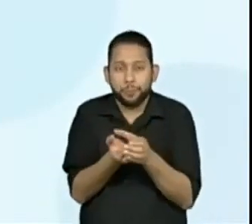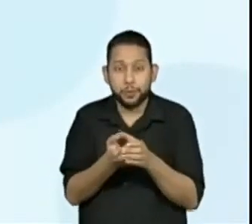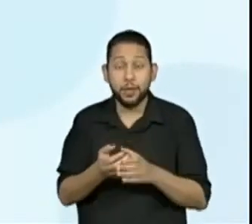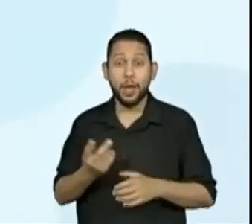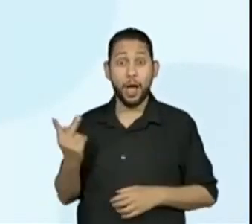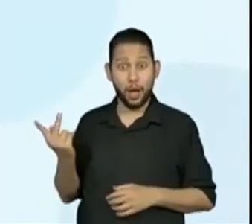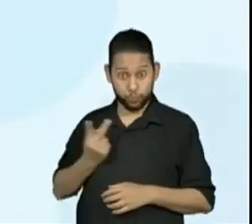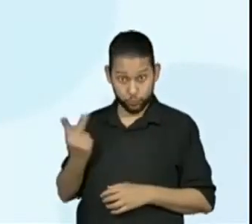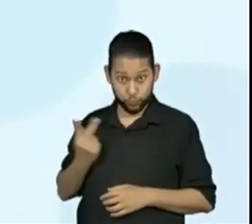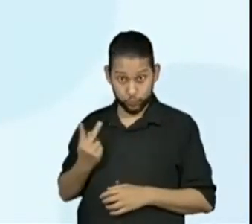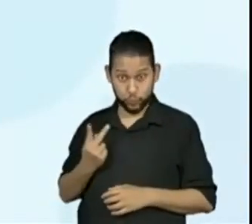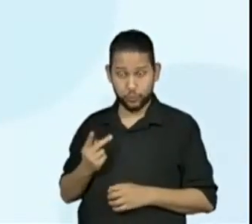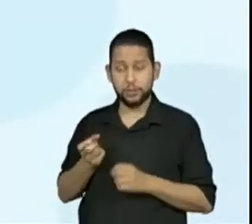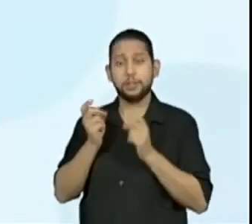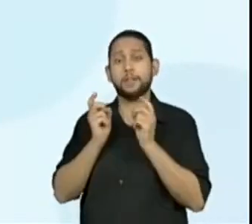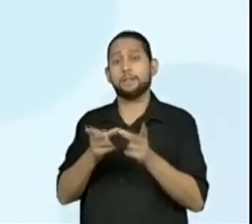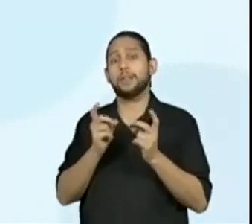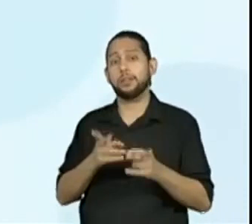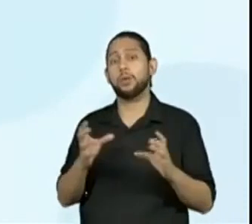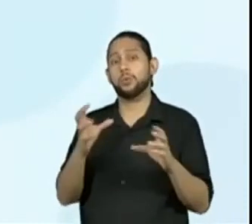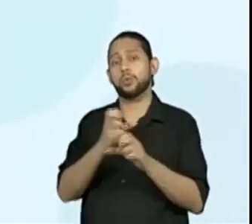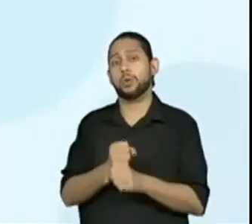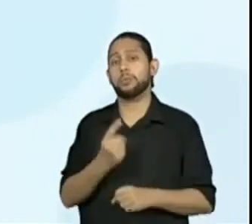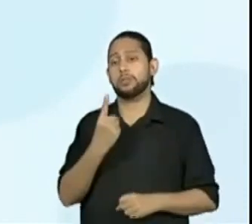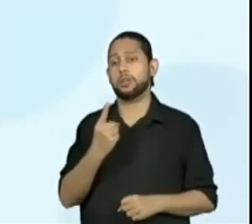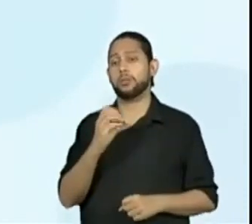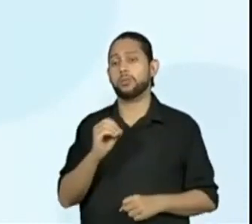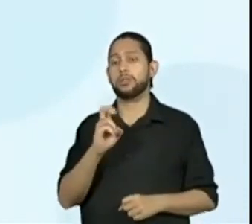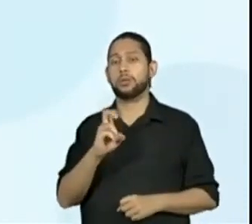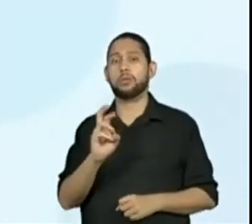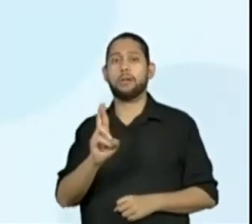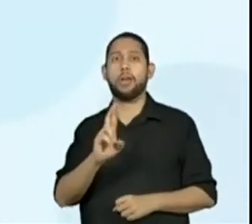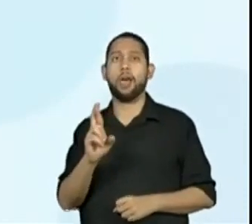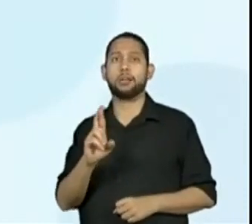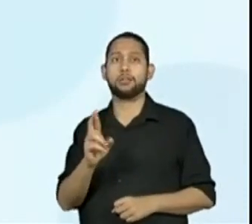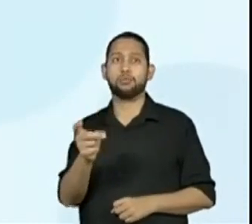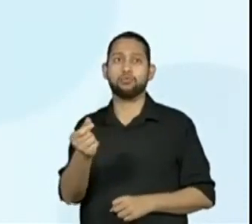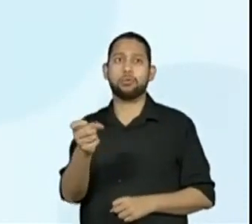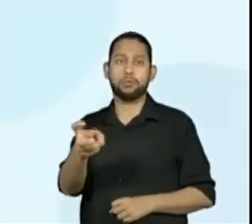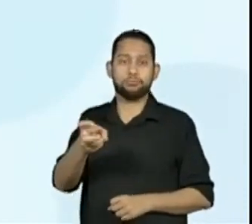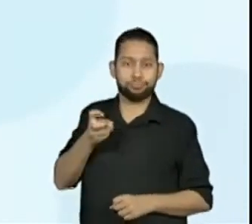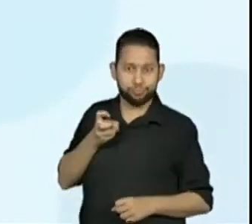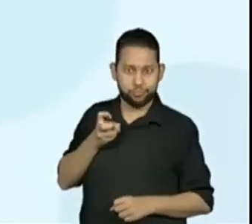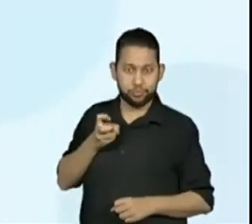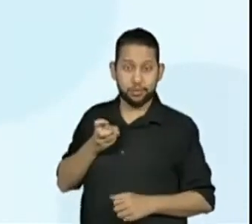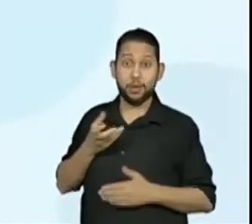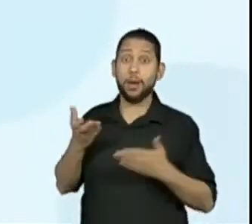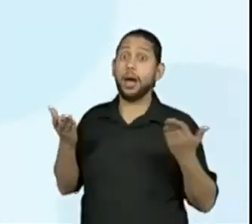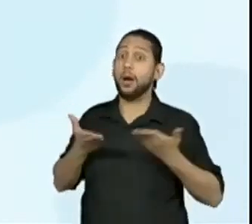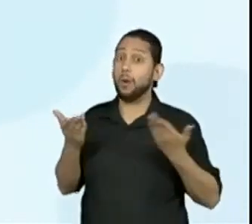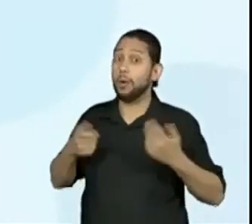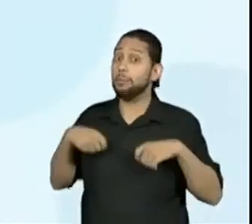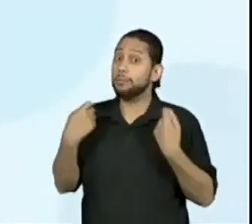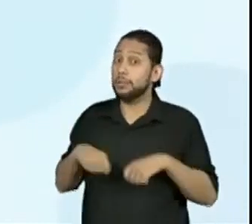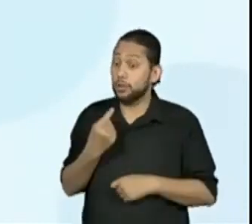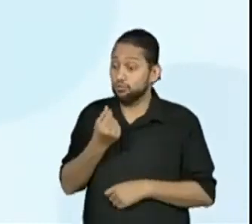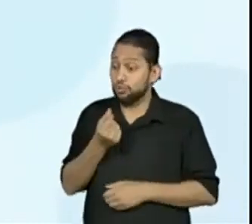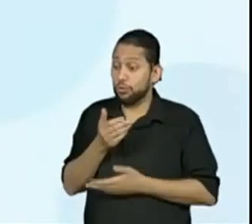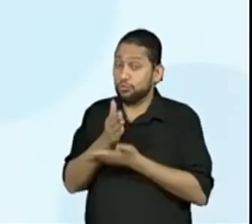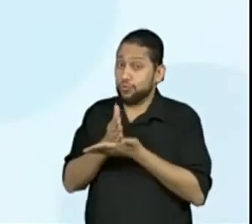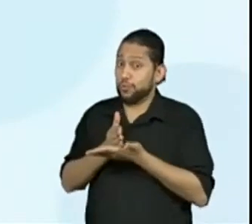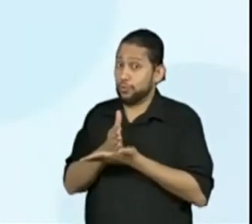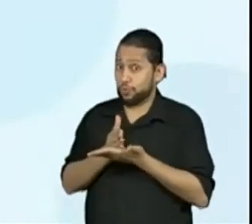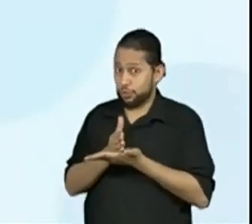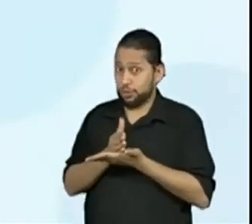105 reais. Agora, devem dividir o dinheiro? O problema é que a